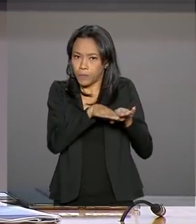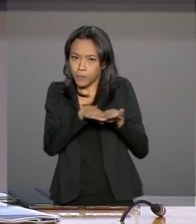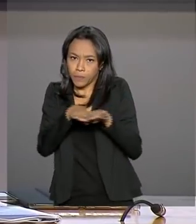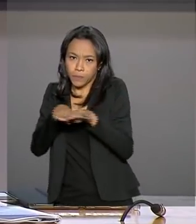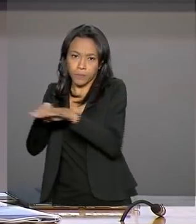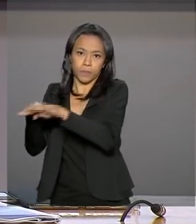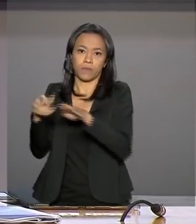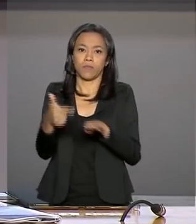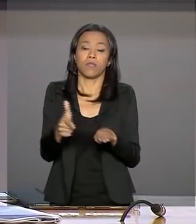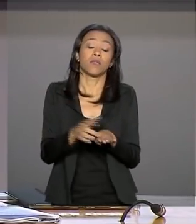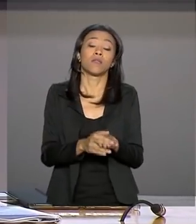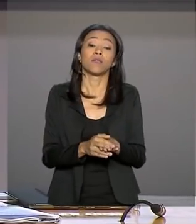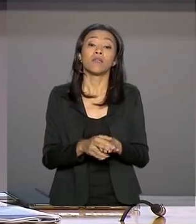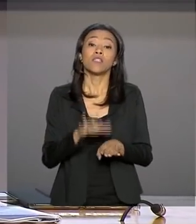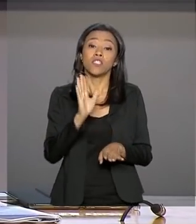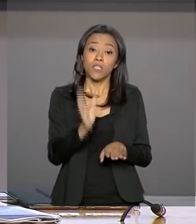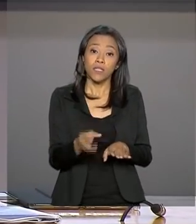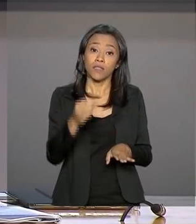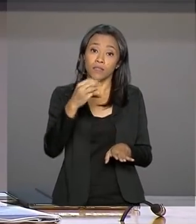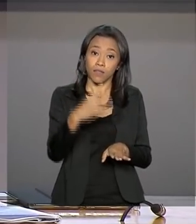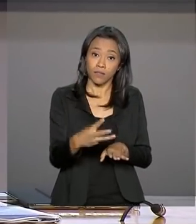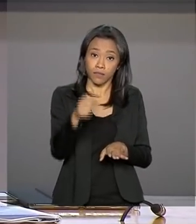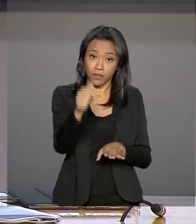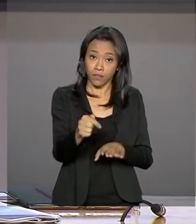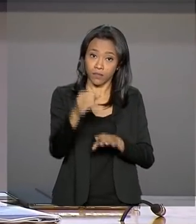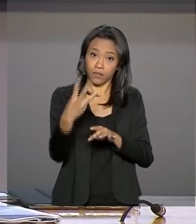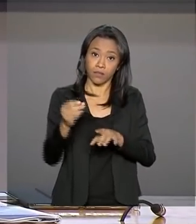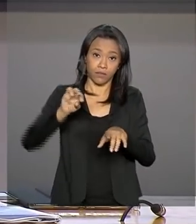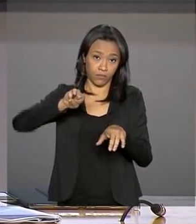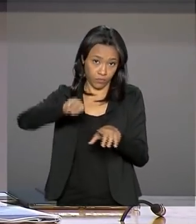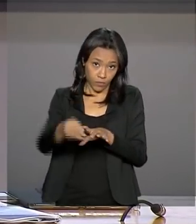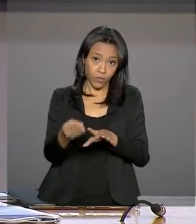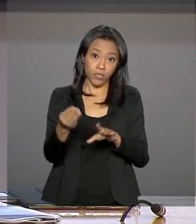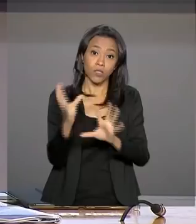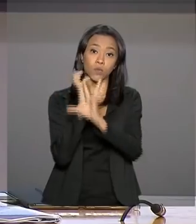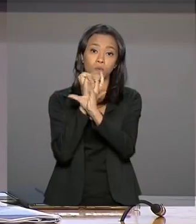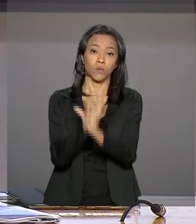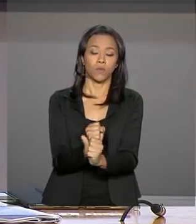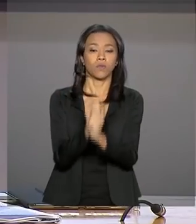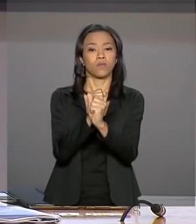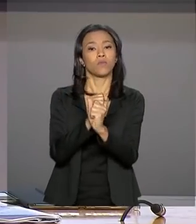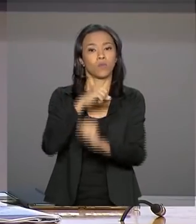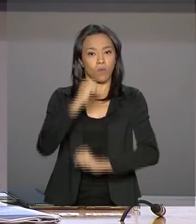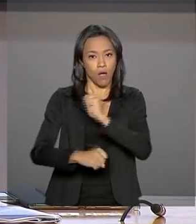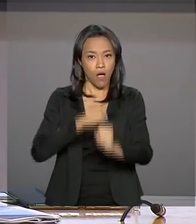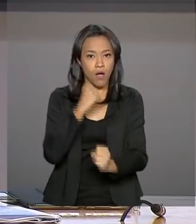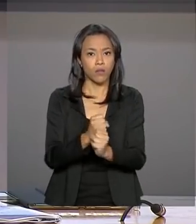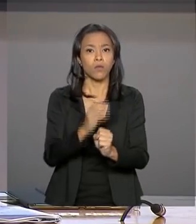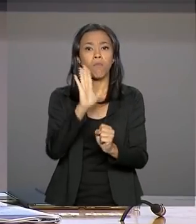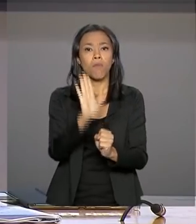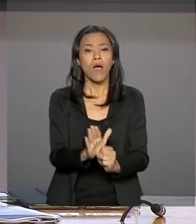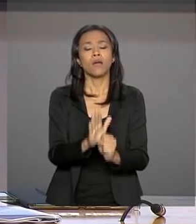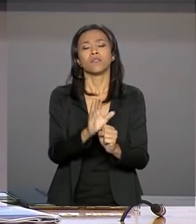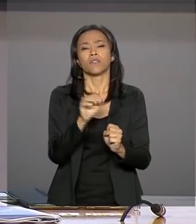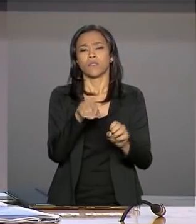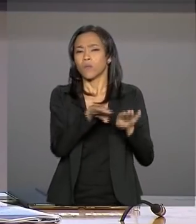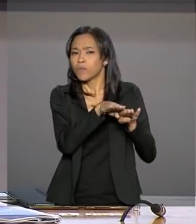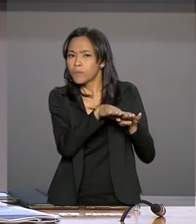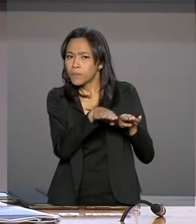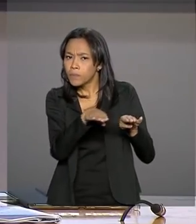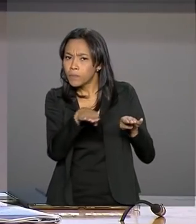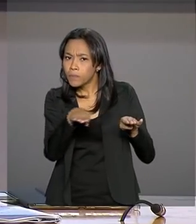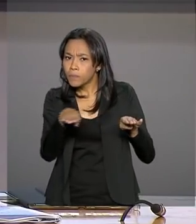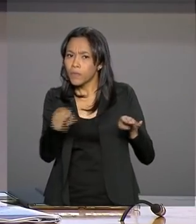que já temos R$ 336 bilhões acumulados no ano, mas o fluxo permanente, consistente, aquela